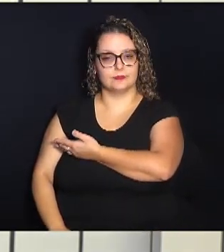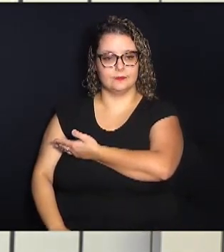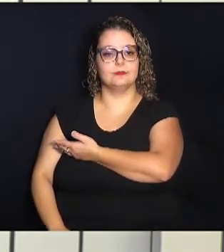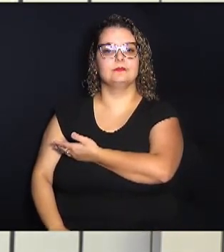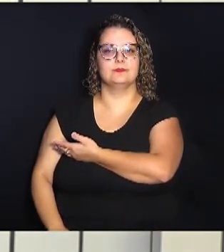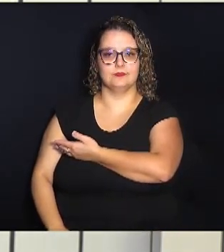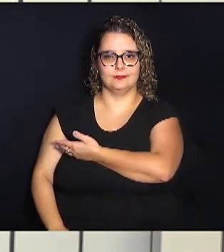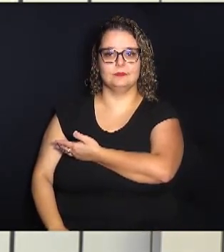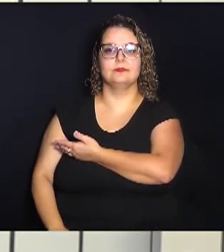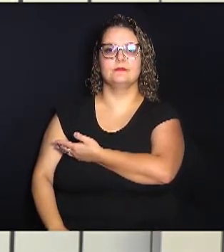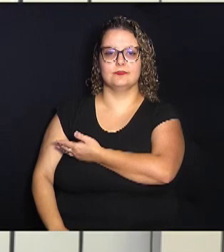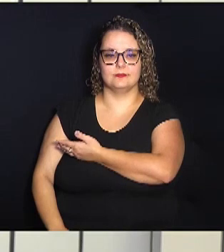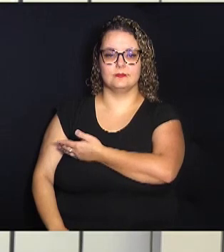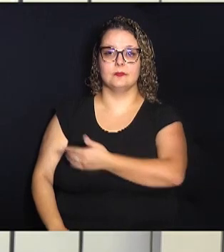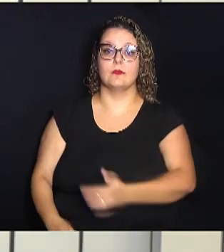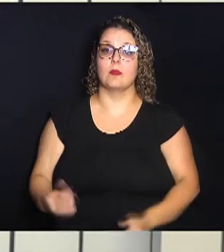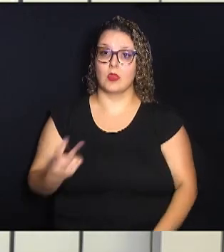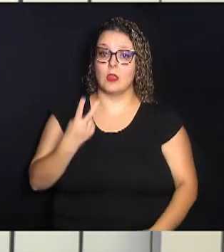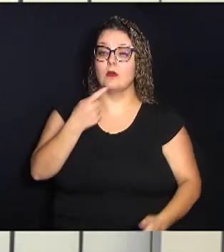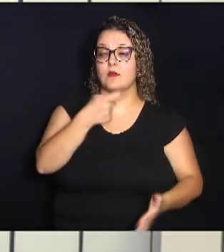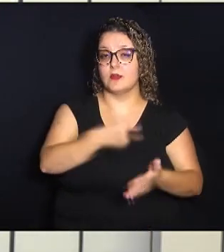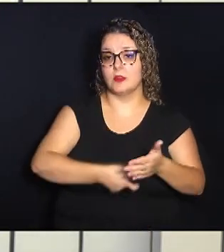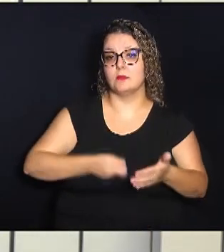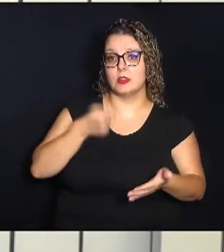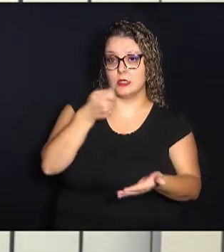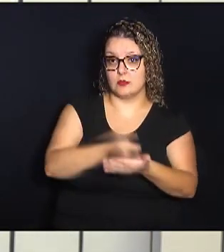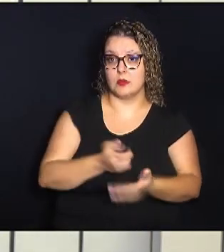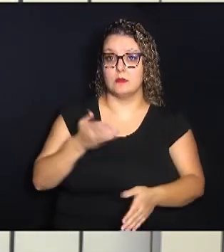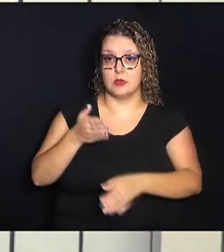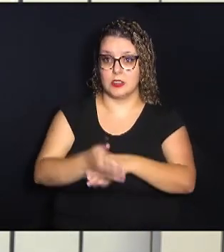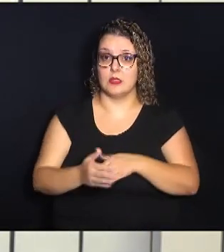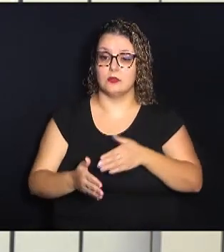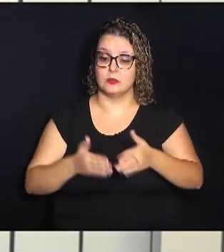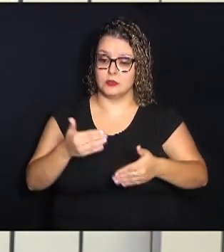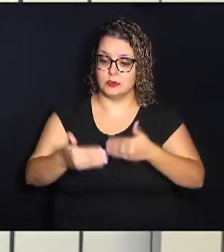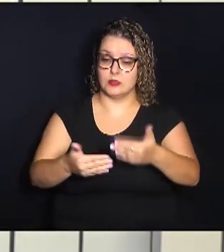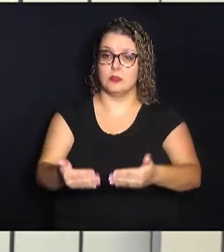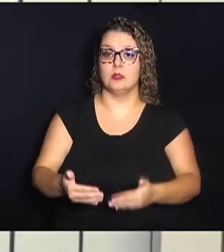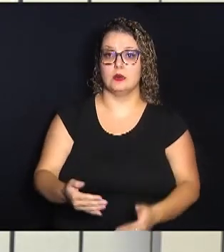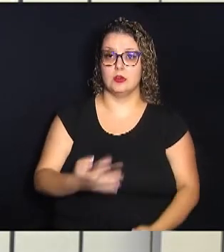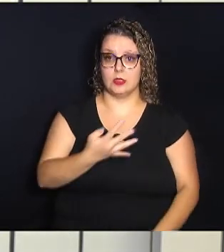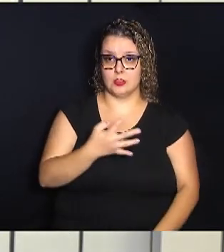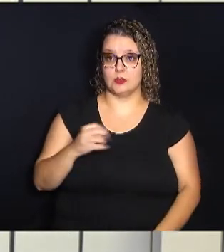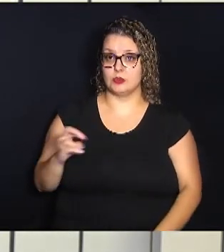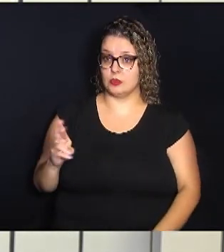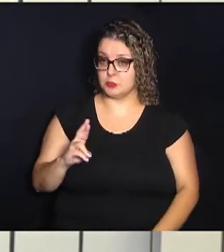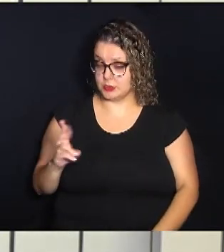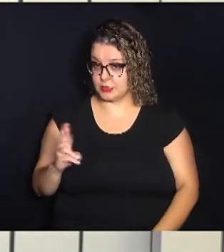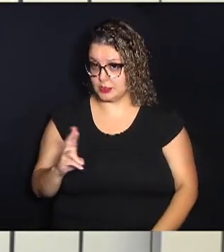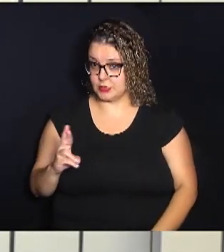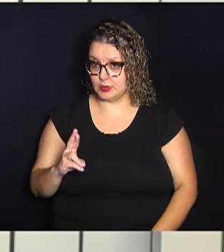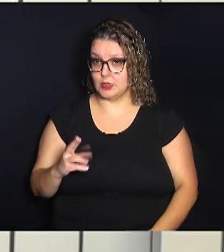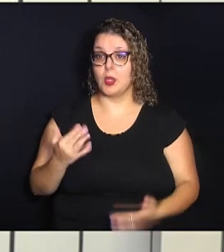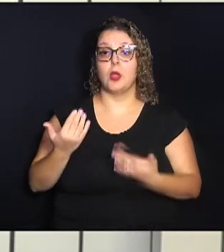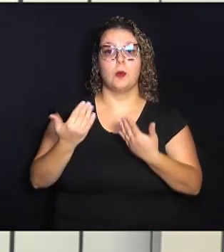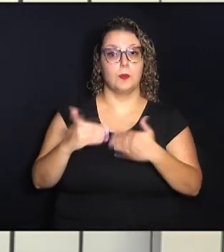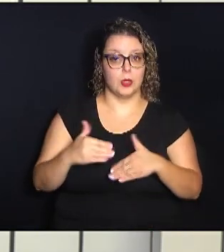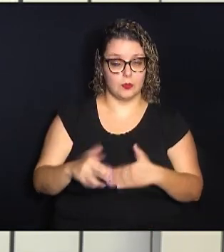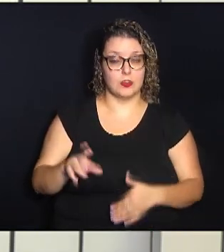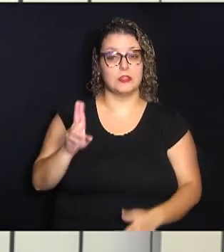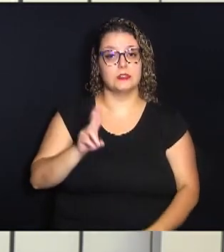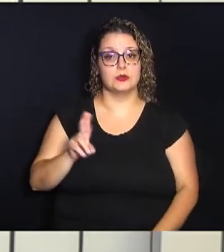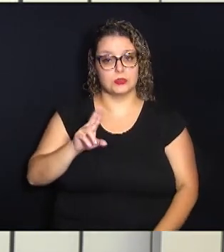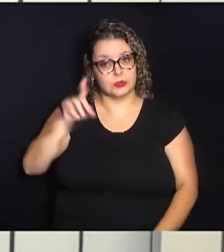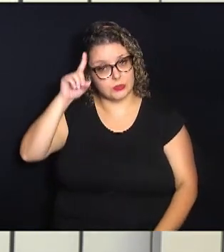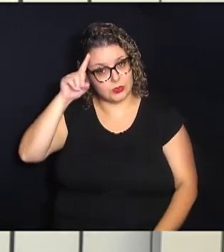sua tela. O valor da taxa para a participação no processo seletivo é de R$,00. A prova vai ser aplicada